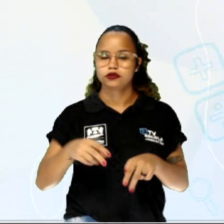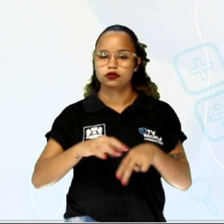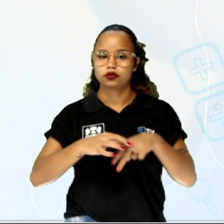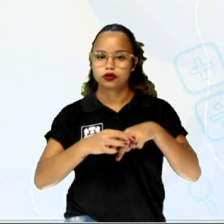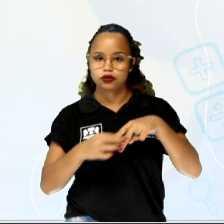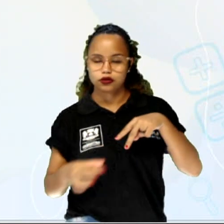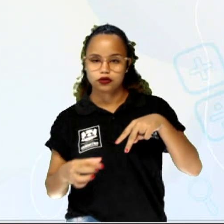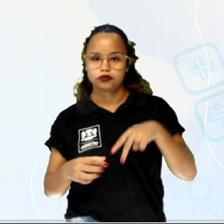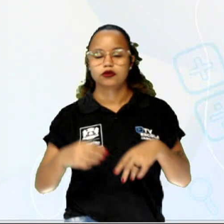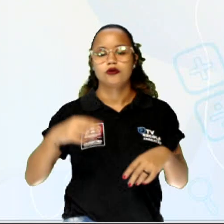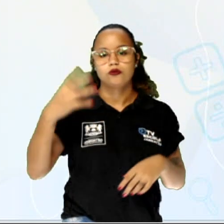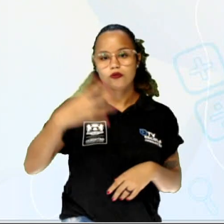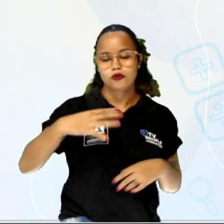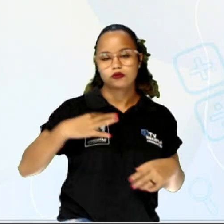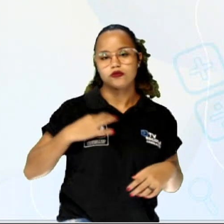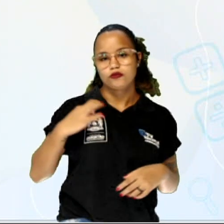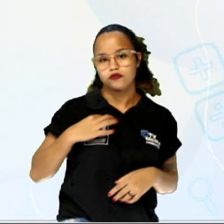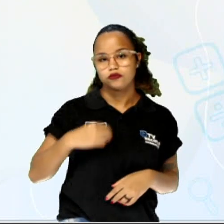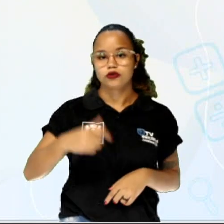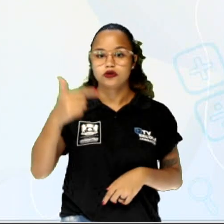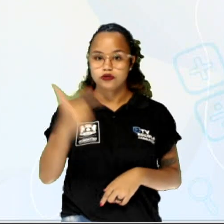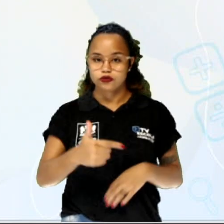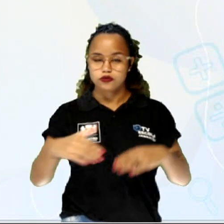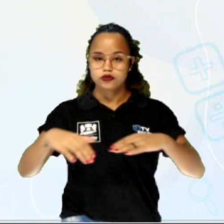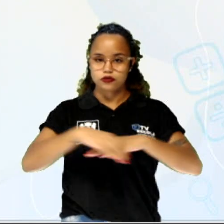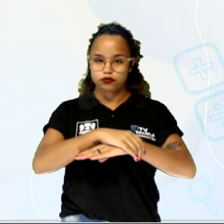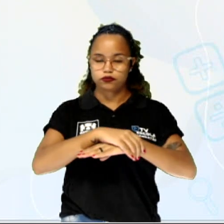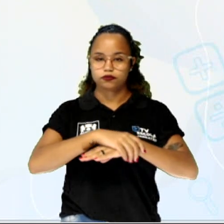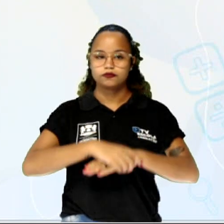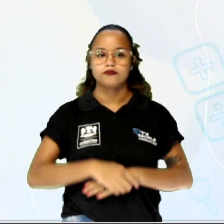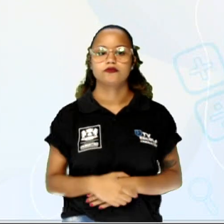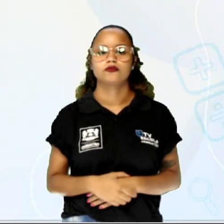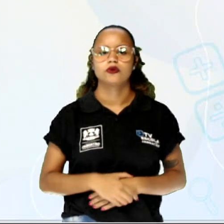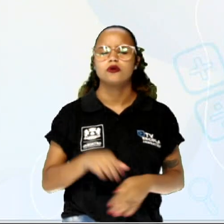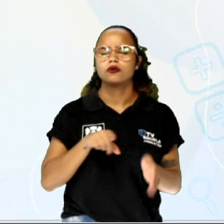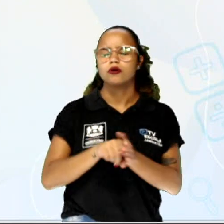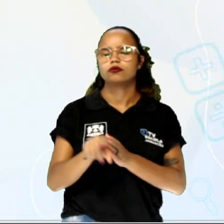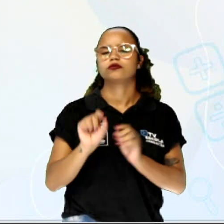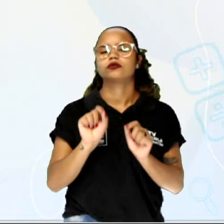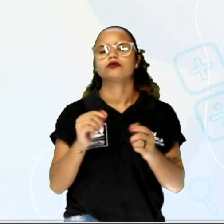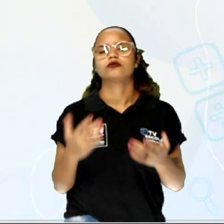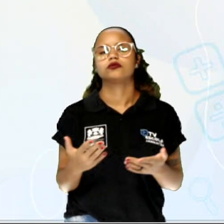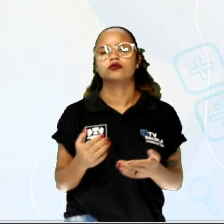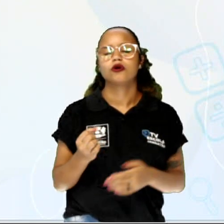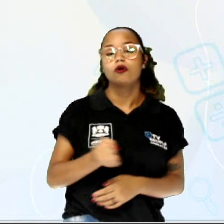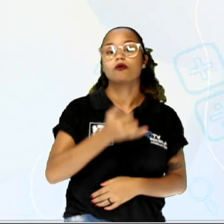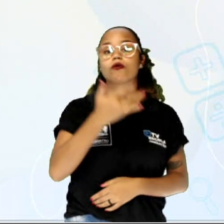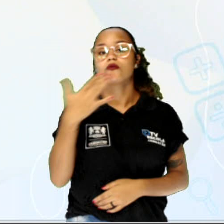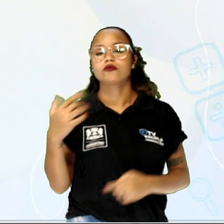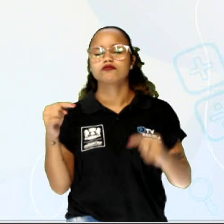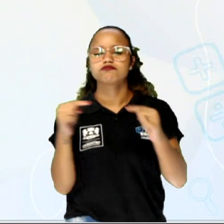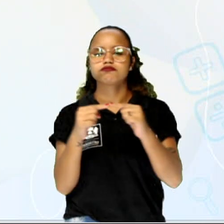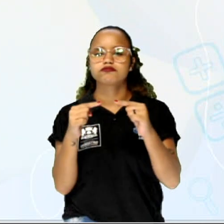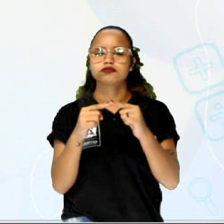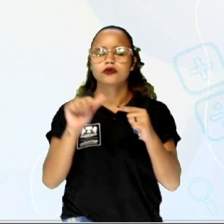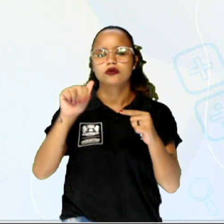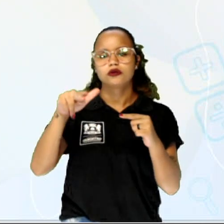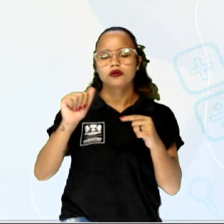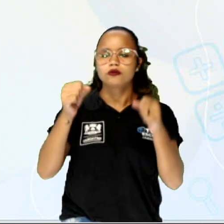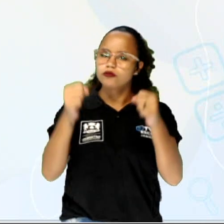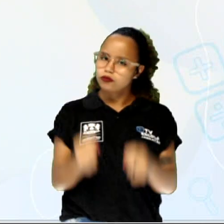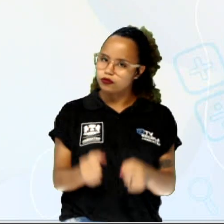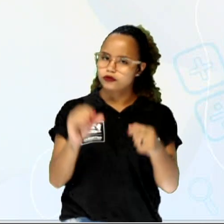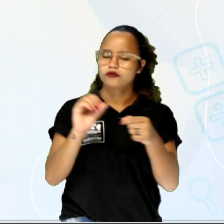4 blusas e 2 sapatos. E a pergunta que é feita é quantas combinações Ana pode formar com uma